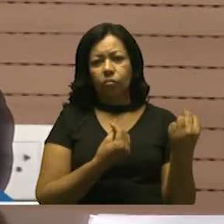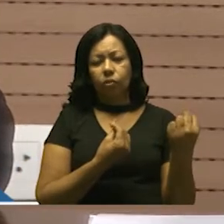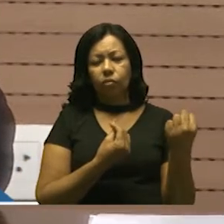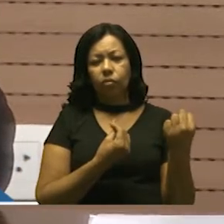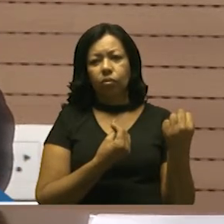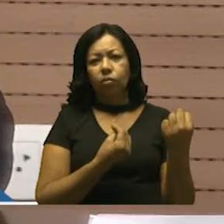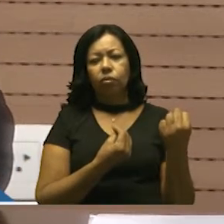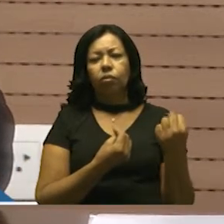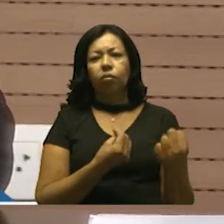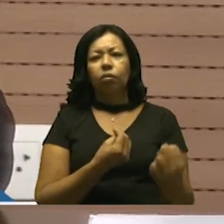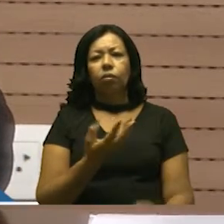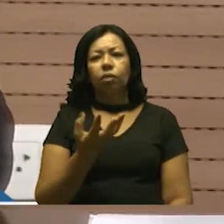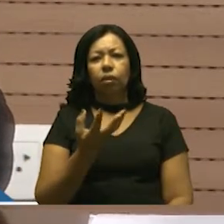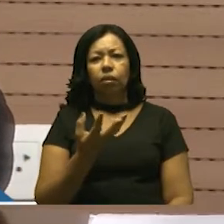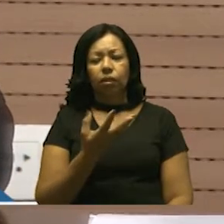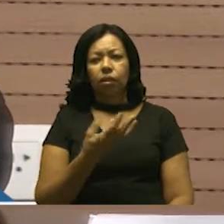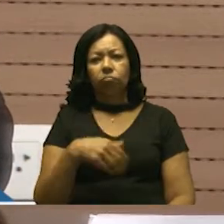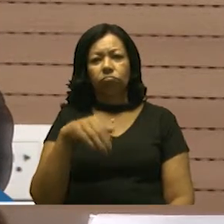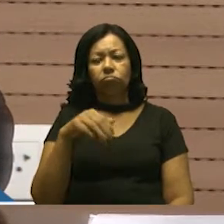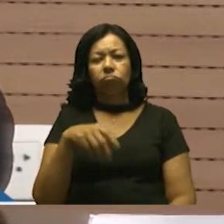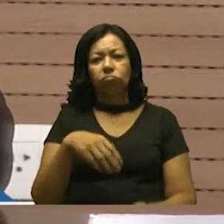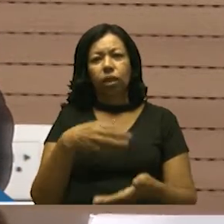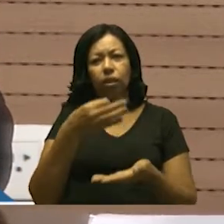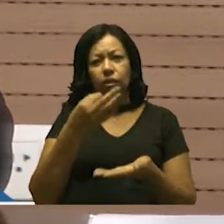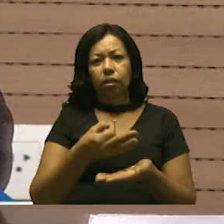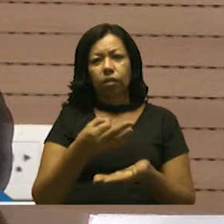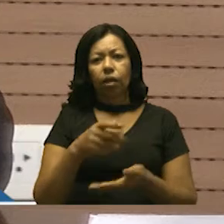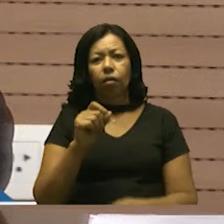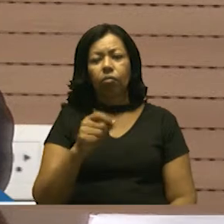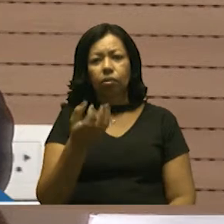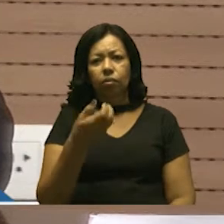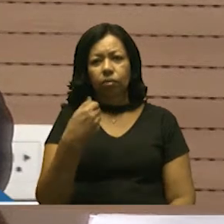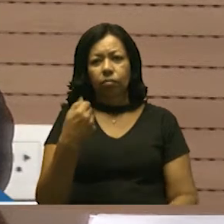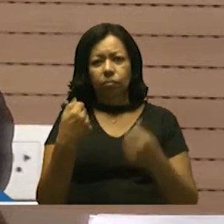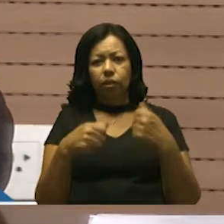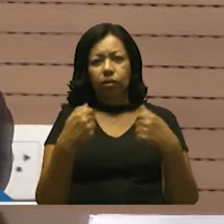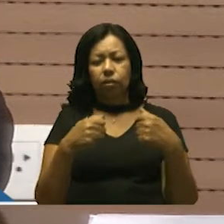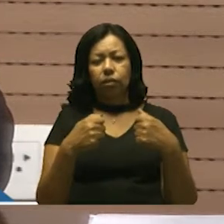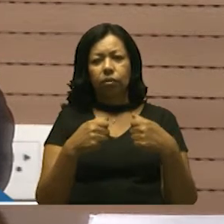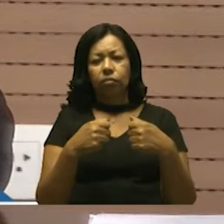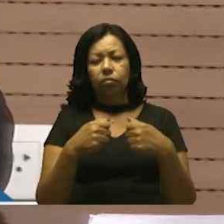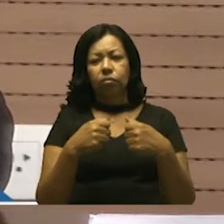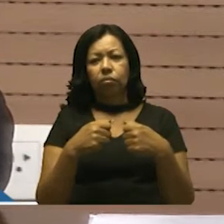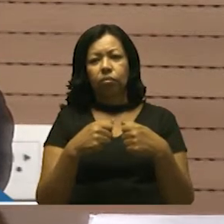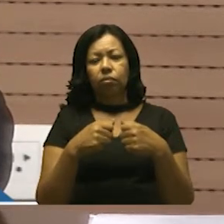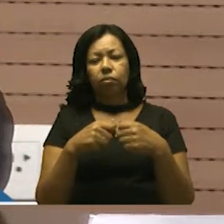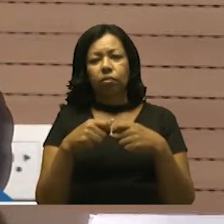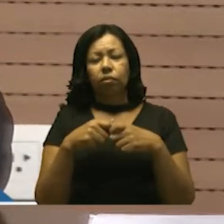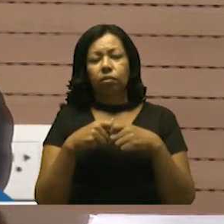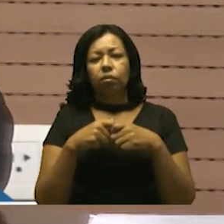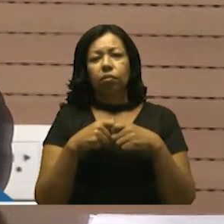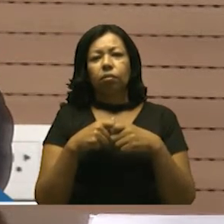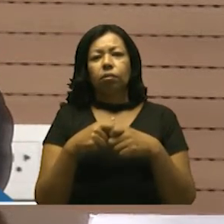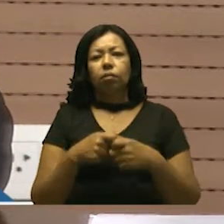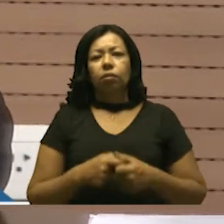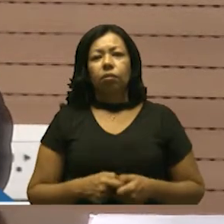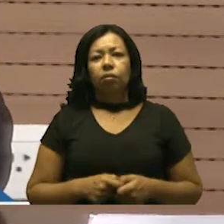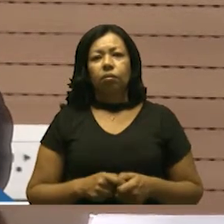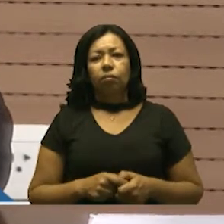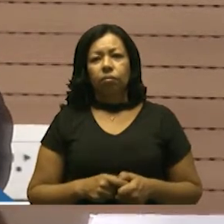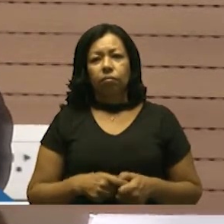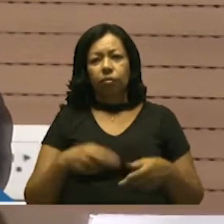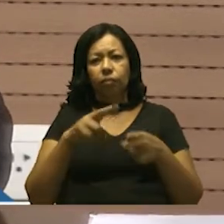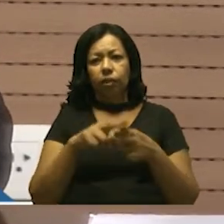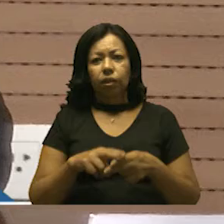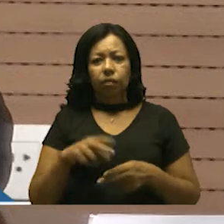conforme se queira regular a matéria, dependente de um desses atos. A iniciativa, portanto,